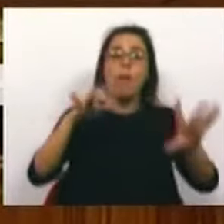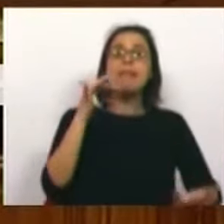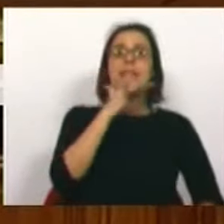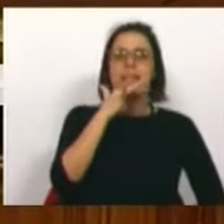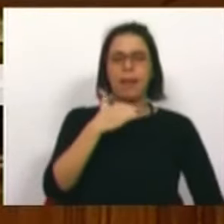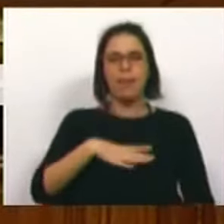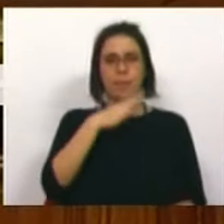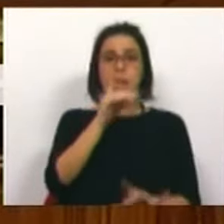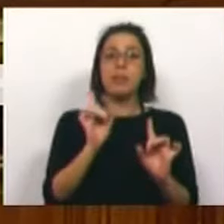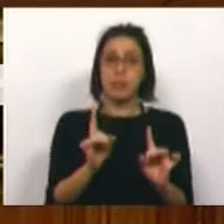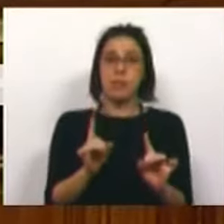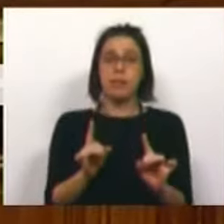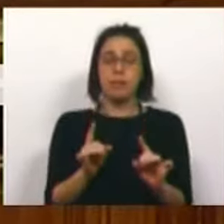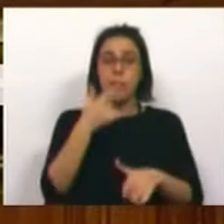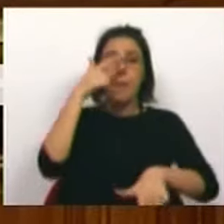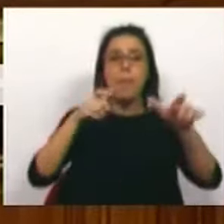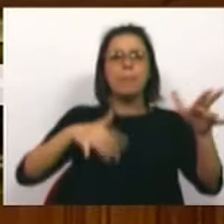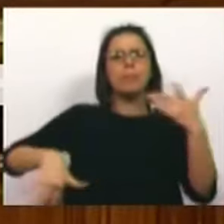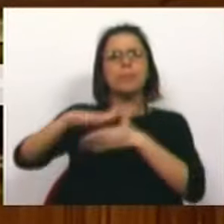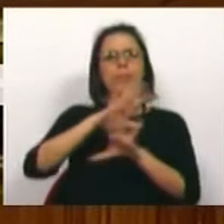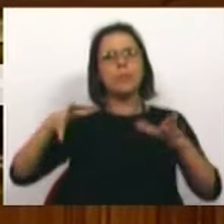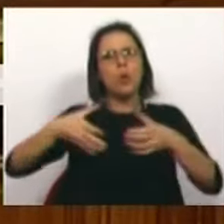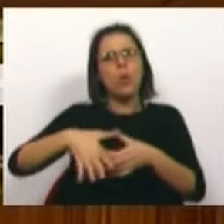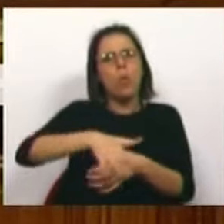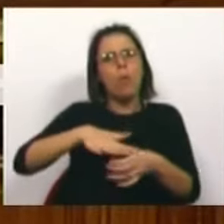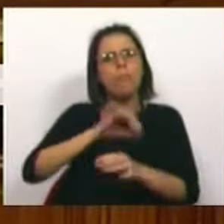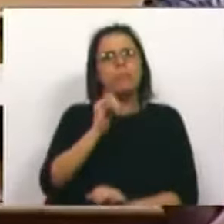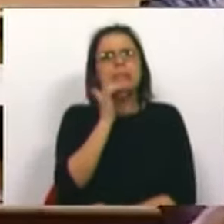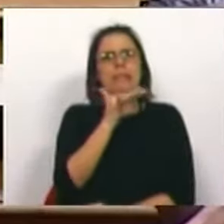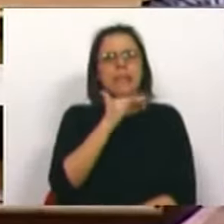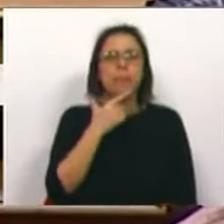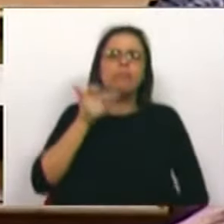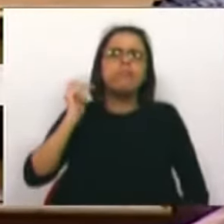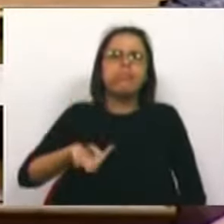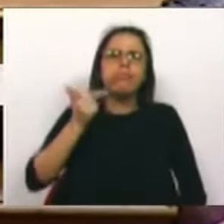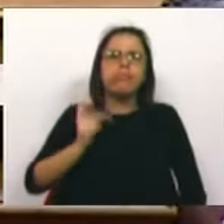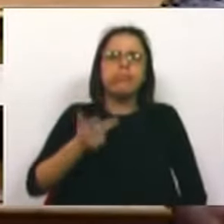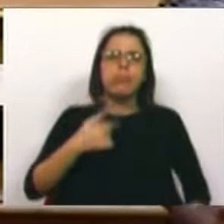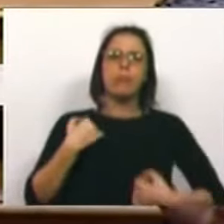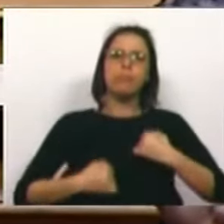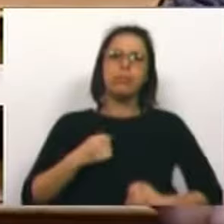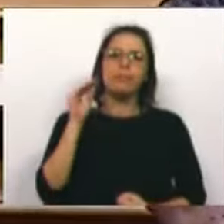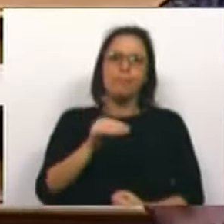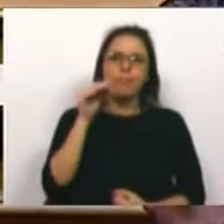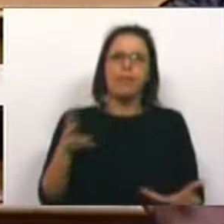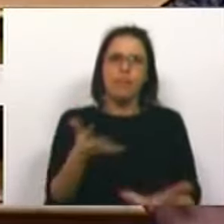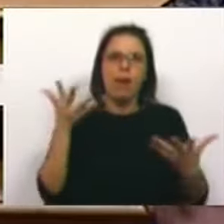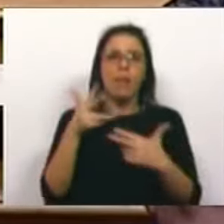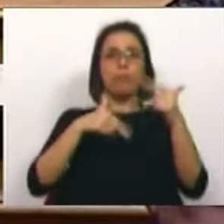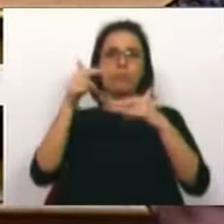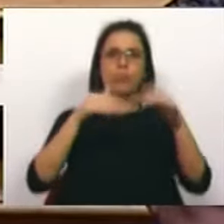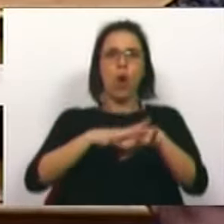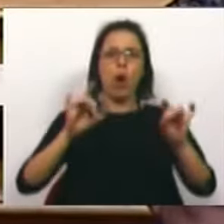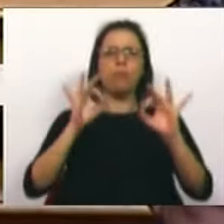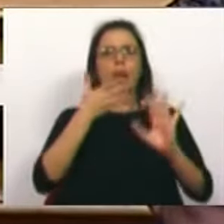Sintra gostaríamos de dizer isso. As populações do Conselho de Sintra há muitos anos que andam a reivindicar a construção do hospital